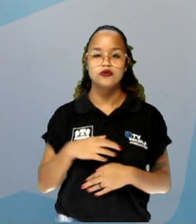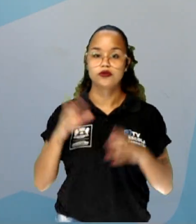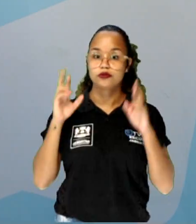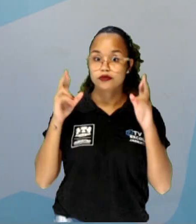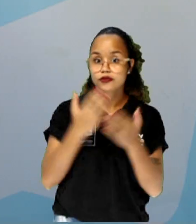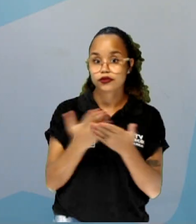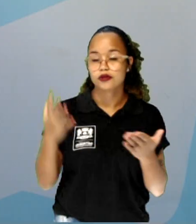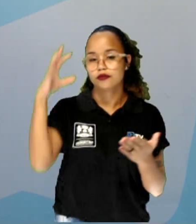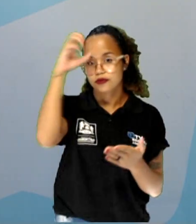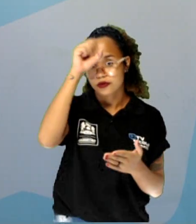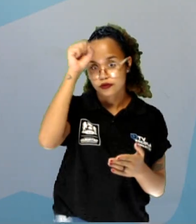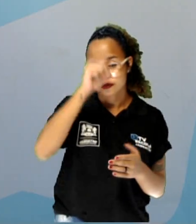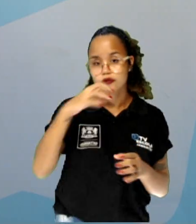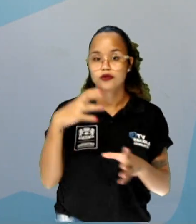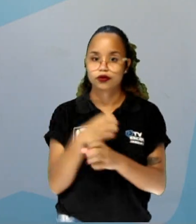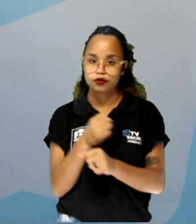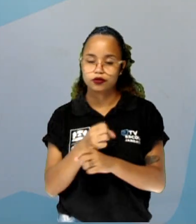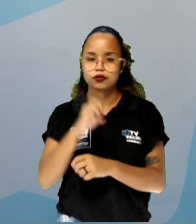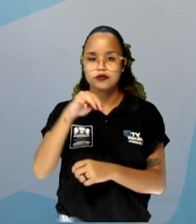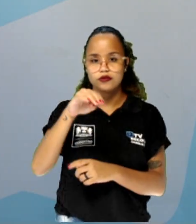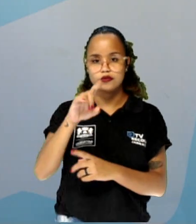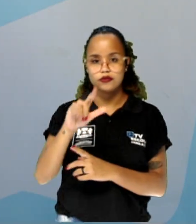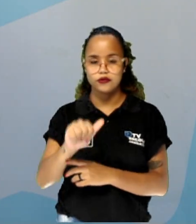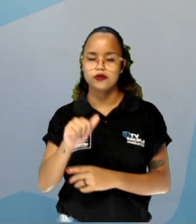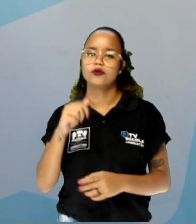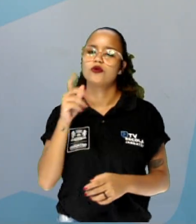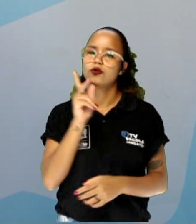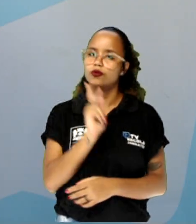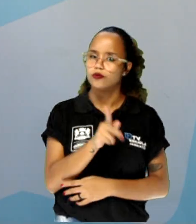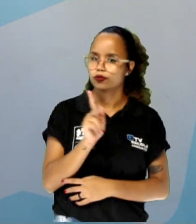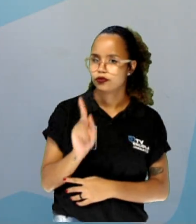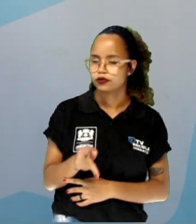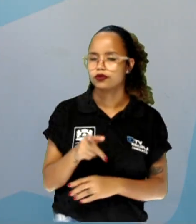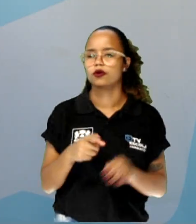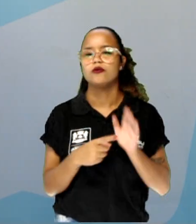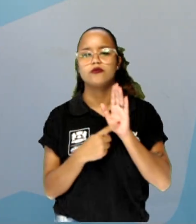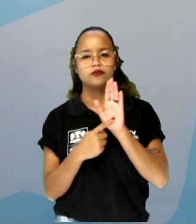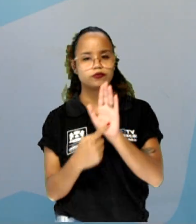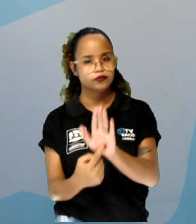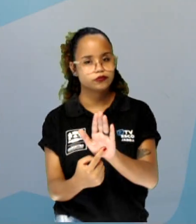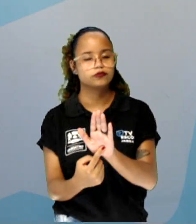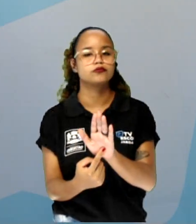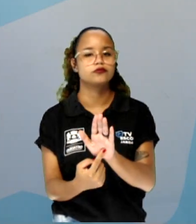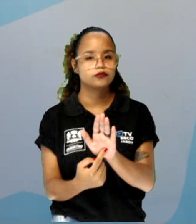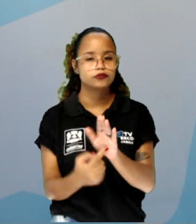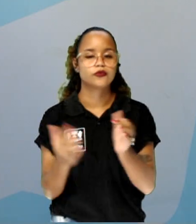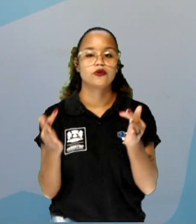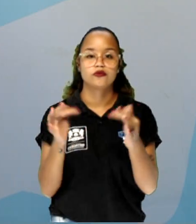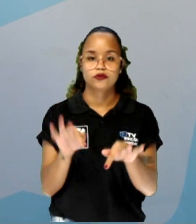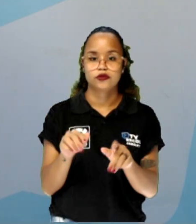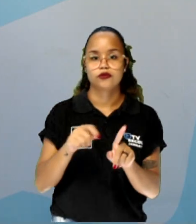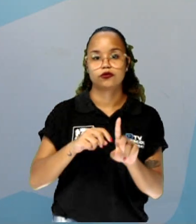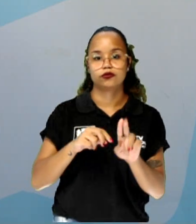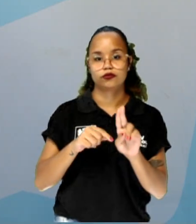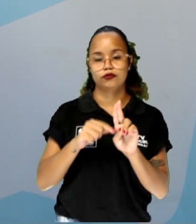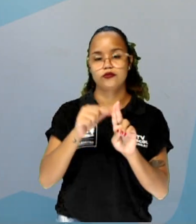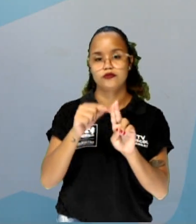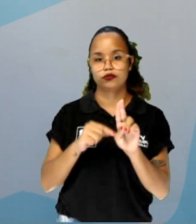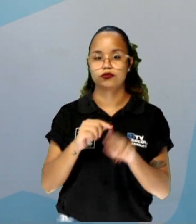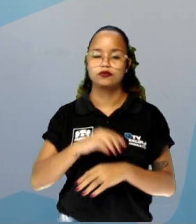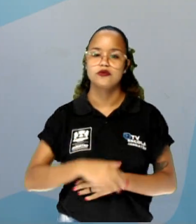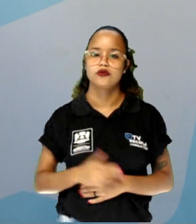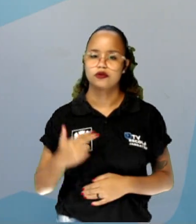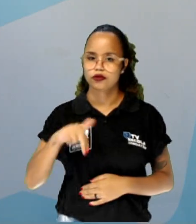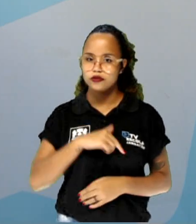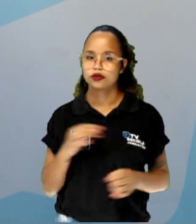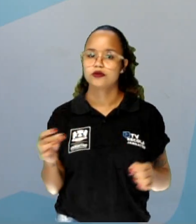aprendido para calcular corretamente a sua média quando o professor for apresentar lá, no final do bimestre. E a gente vai